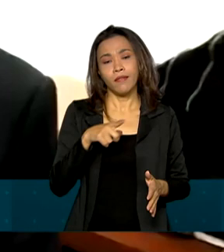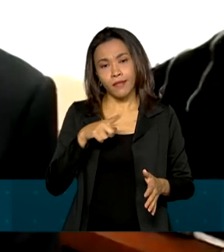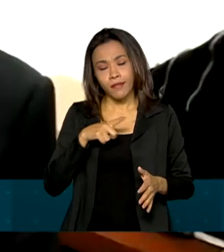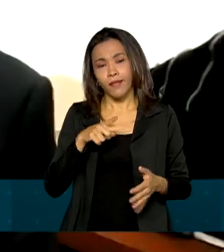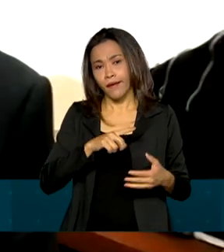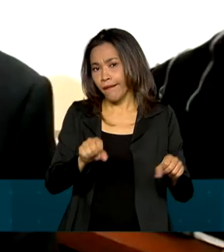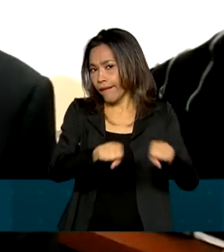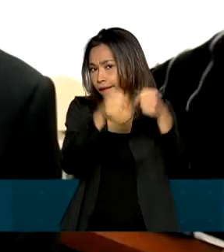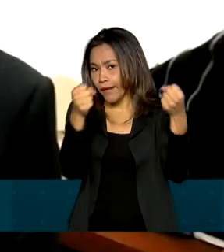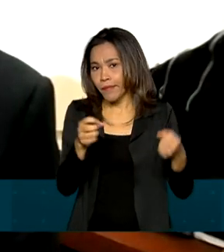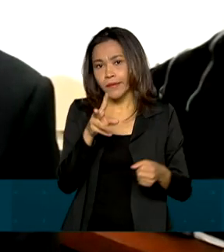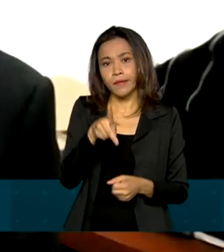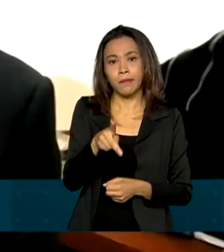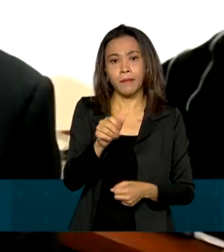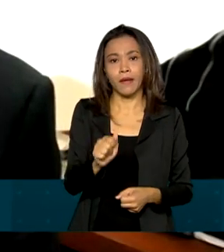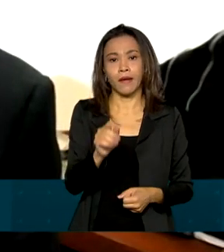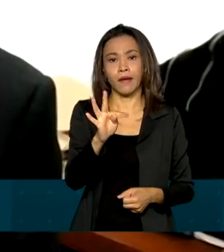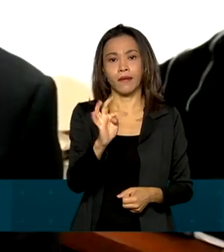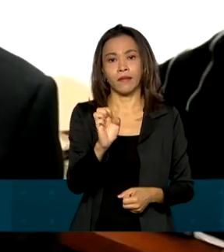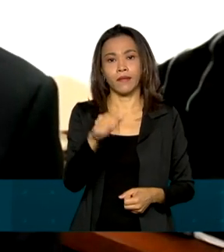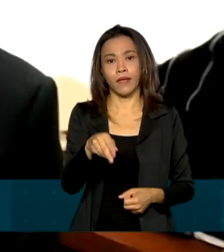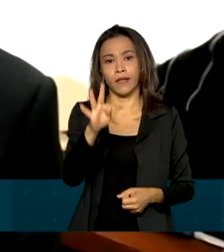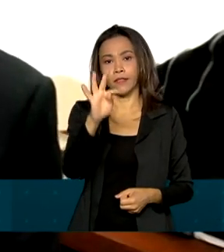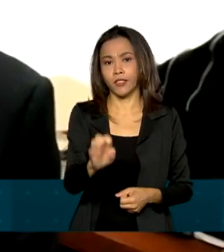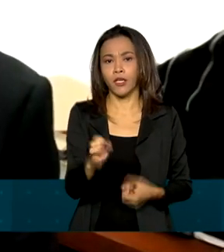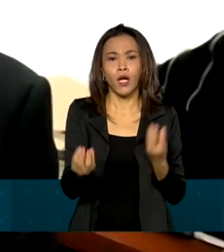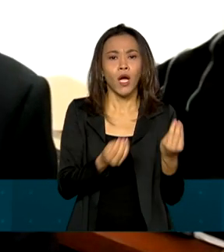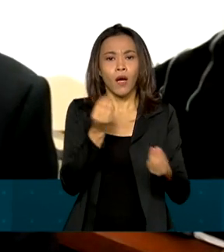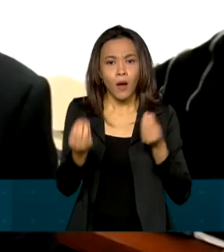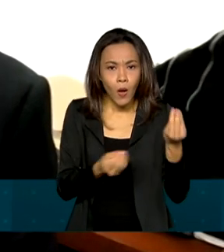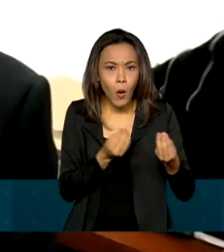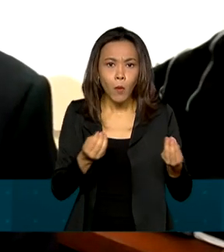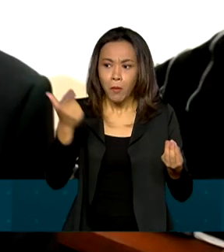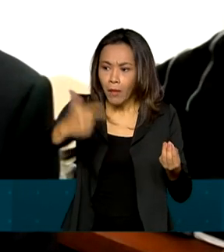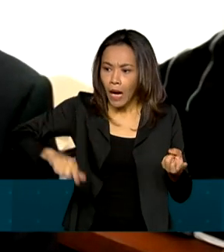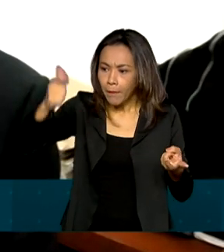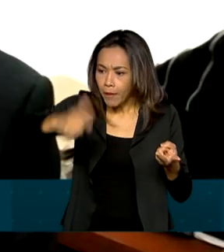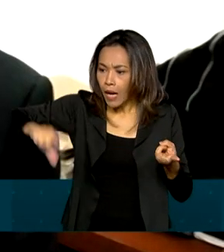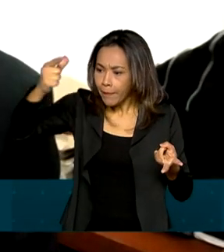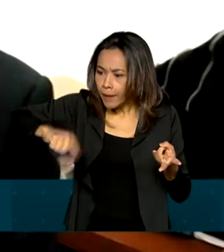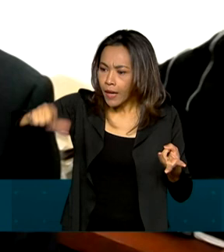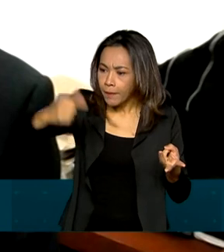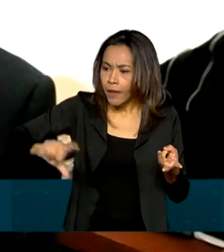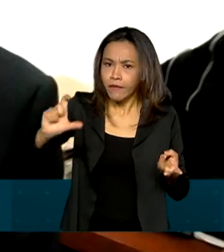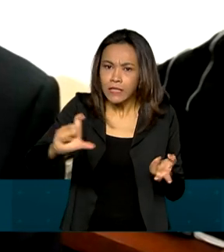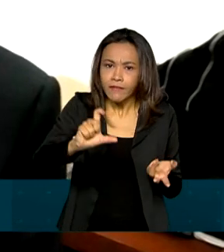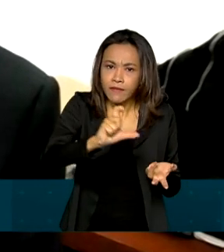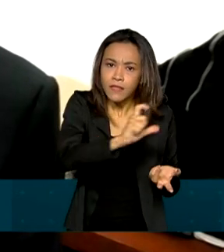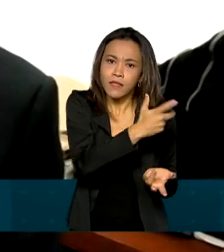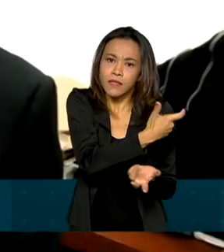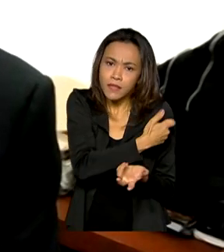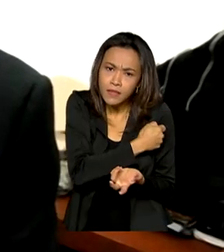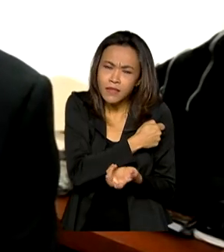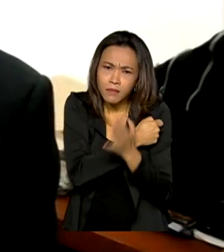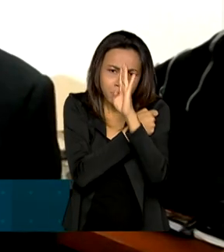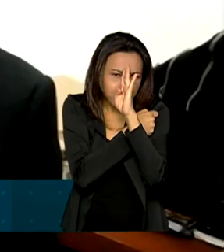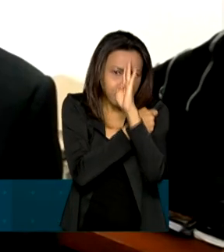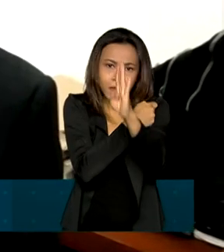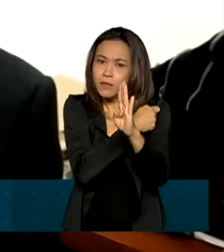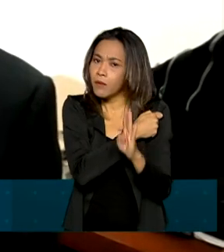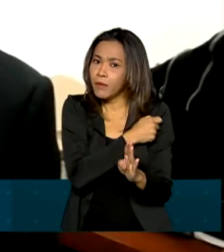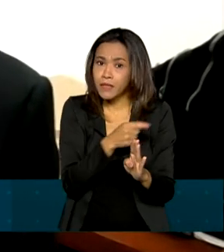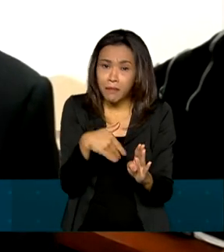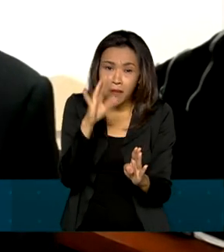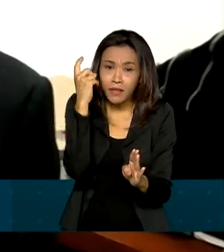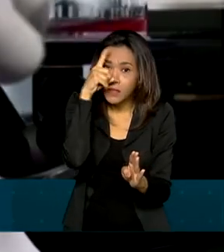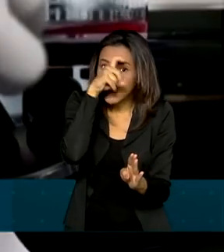nesse momento não haveria como incorporar a produção de muitas dessas vacinas, principalmente as vacinas que são